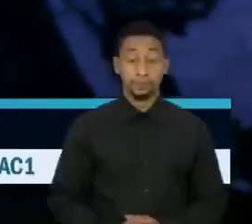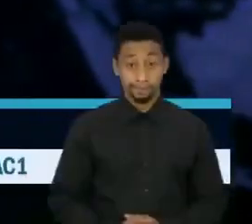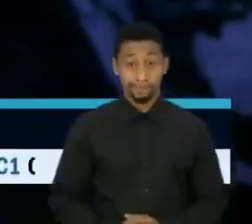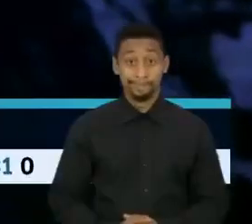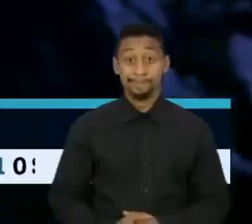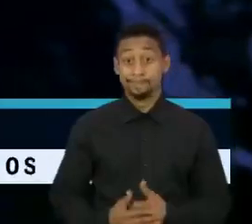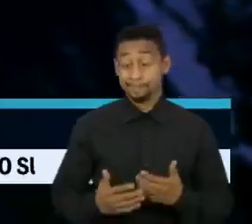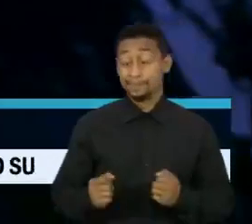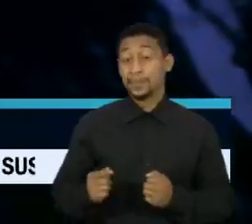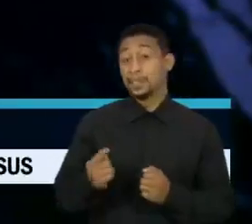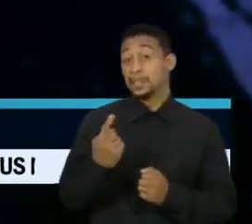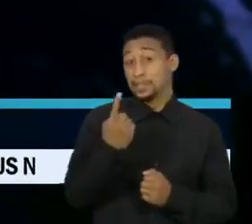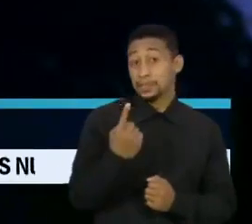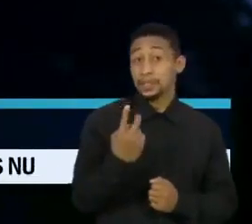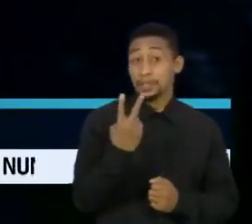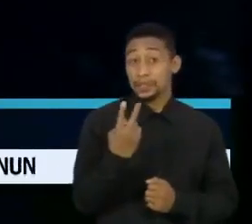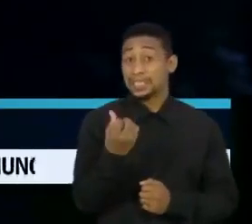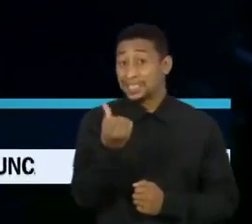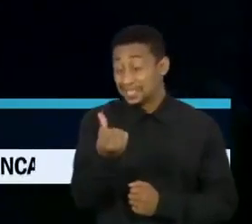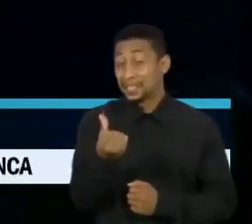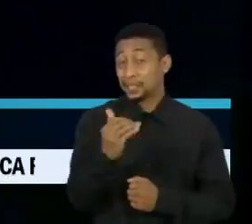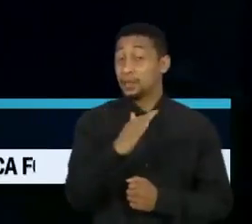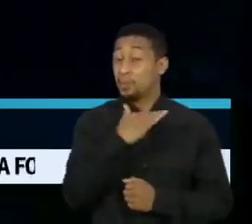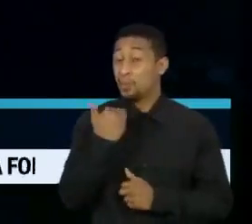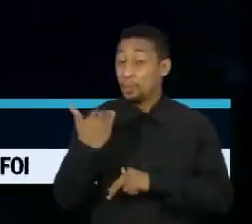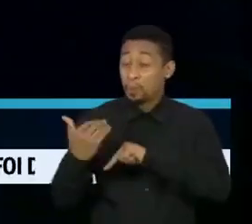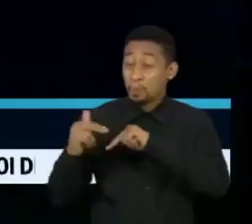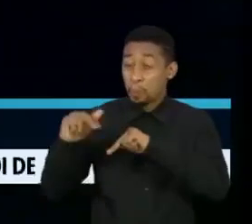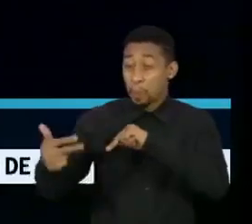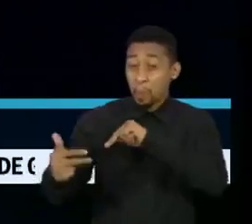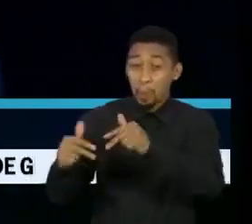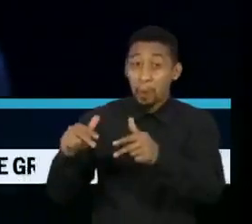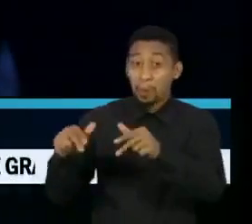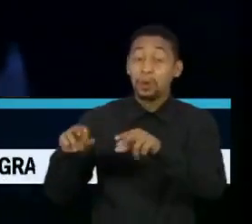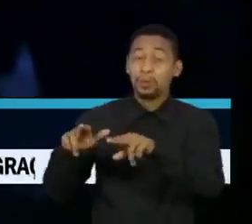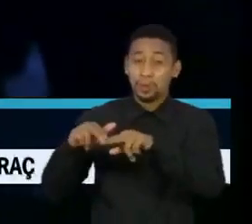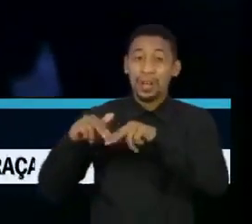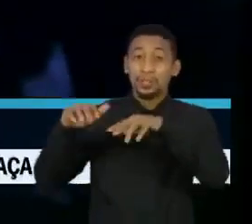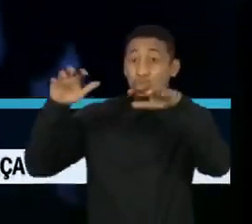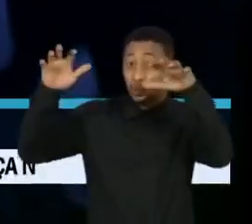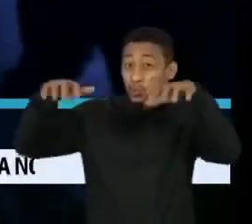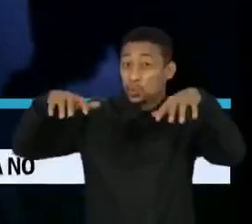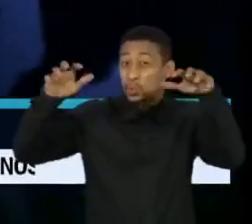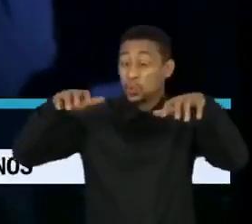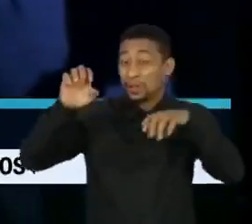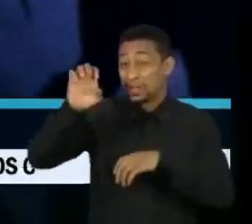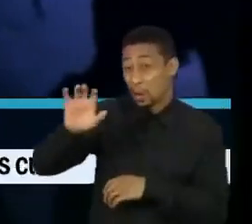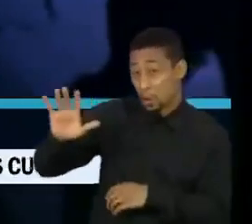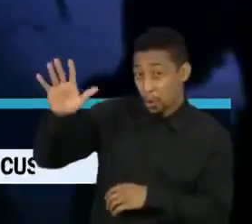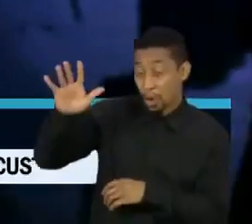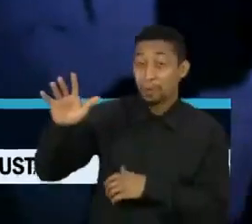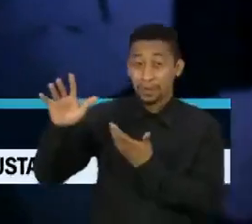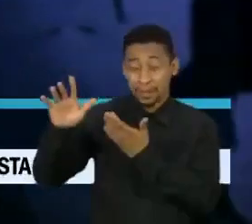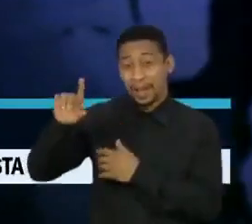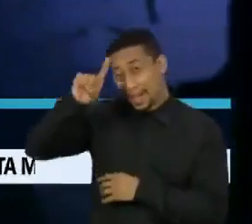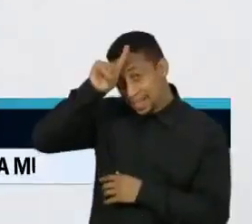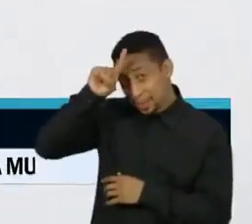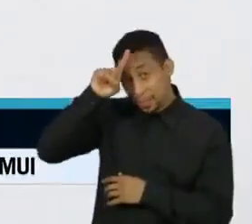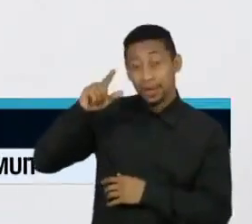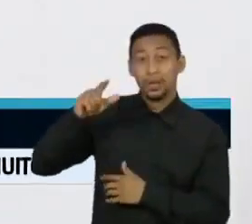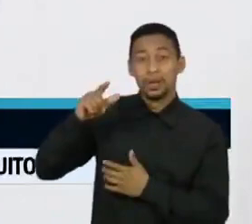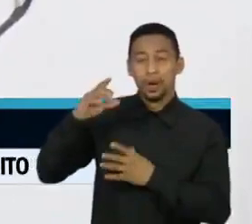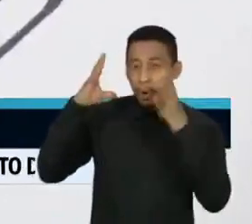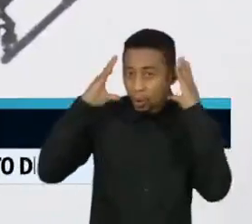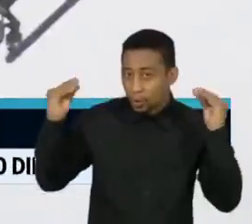Subiu para 126 o número de mortos pela chuva na Europa. Os temporais arrasaram cidades da Alemanha, Holanda e Bélgica.